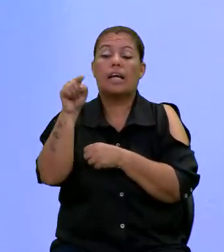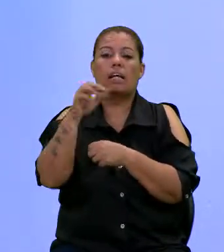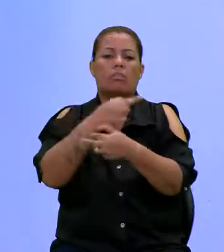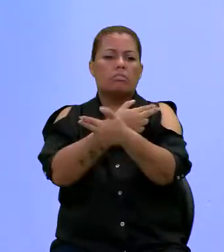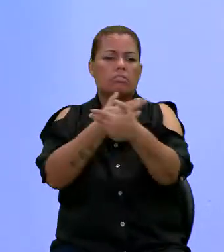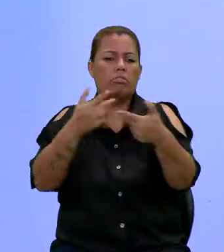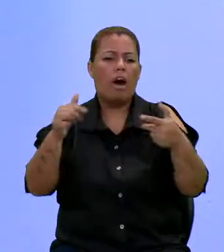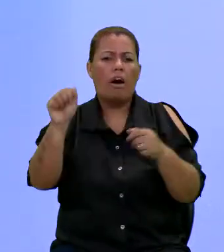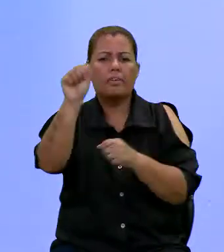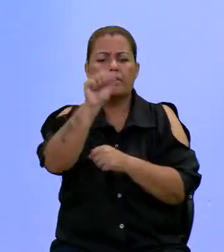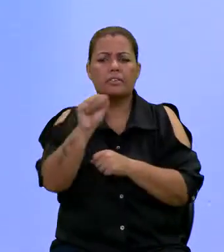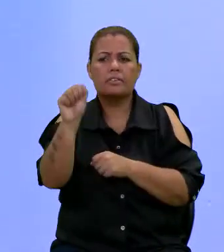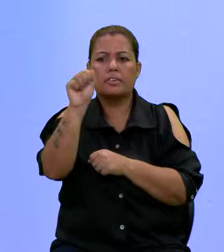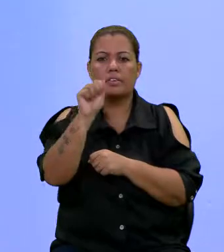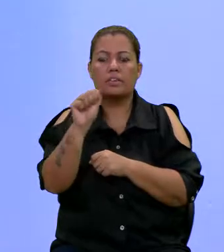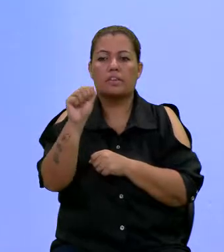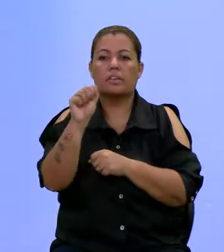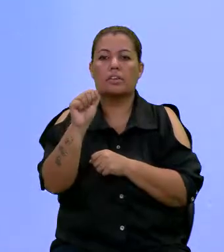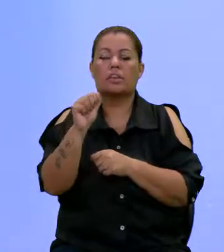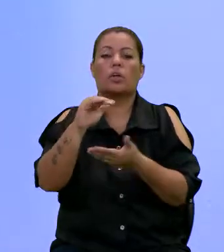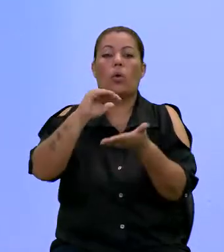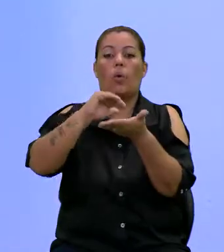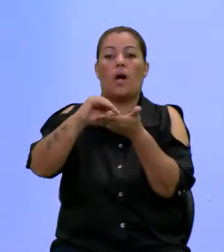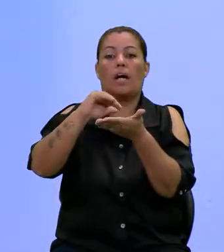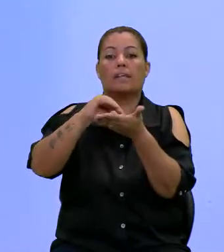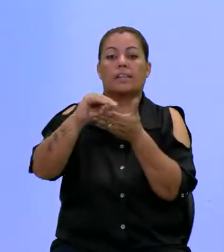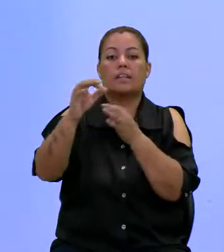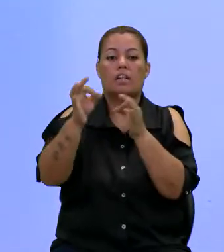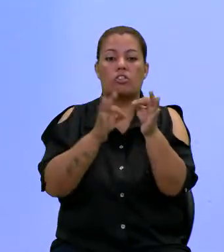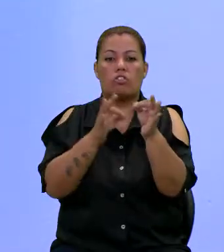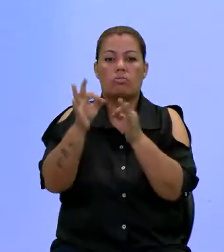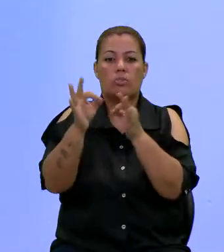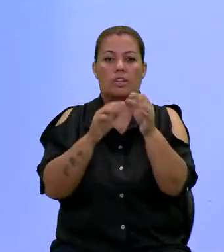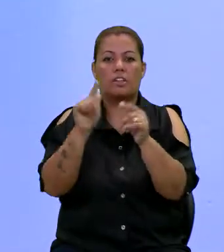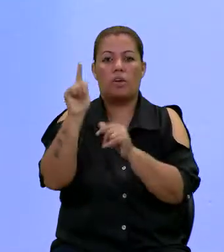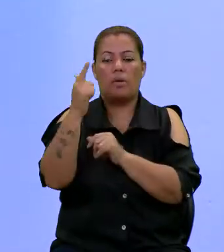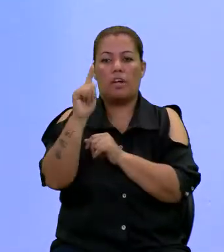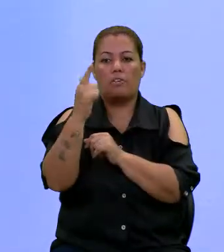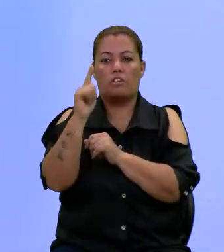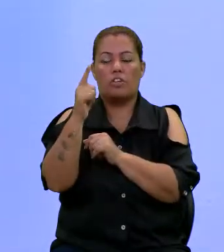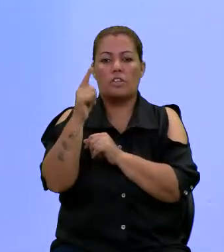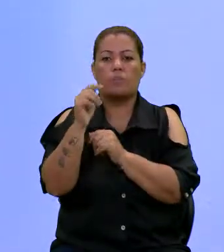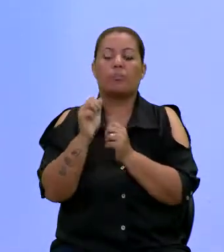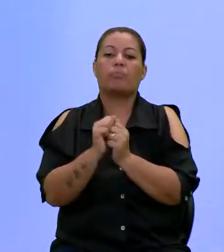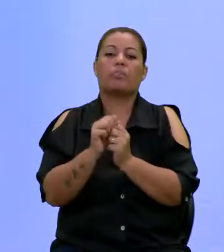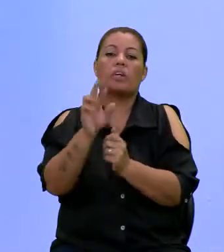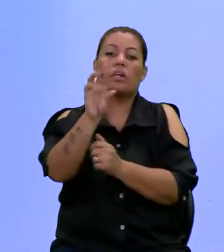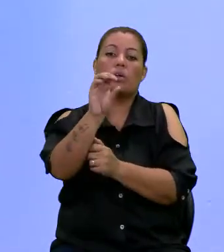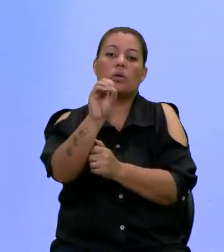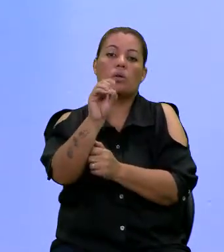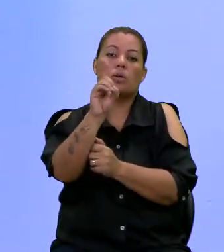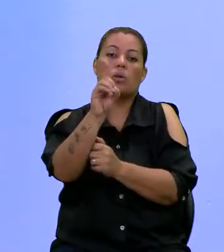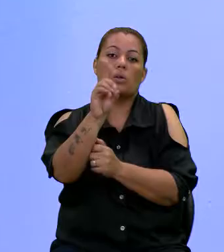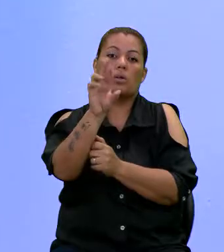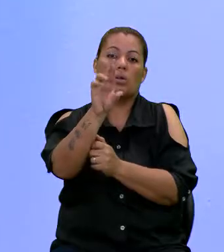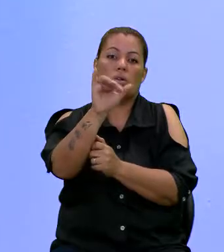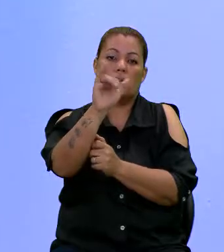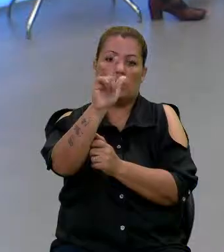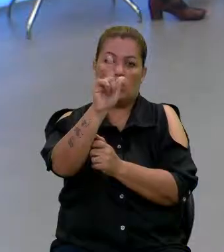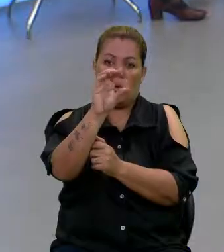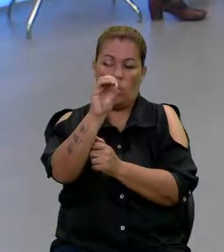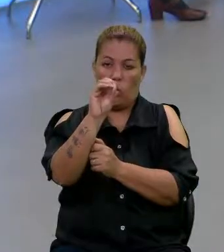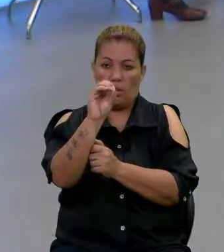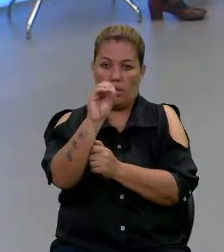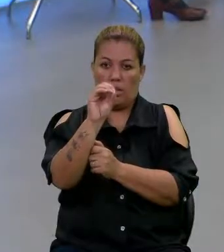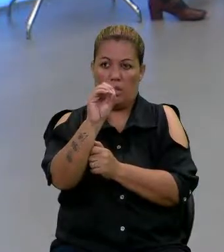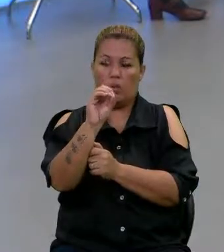várias entidades e com a Secretaria de Planejamento e Gestão, que é o Rodrigo Coelho, que está aqui,